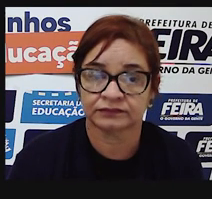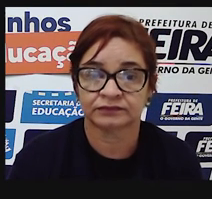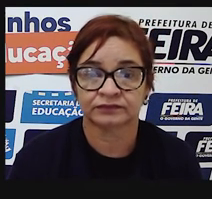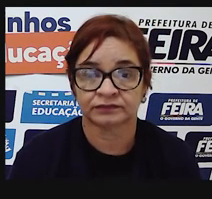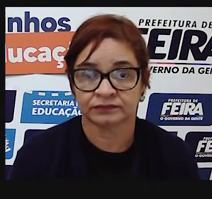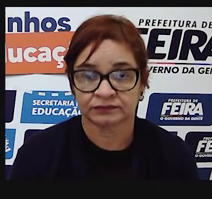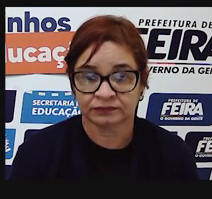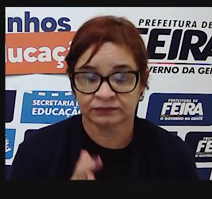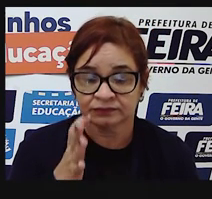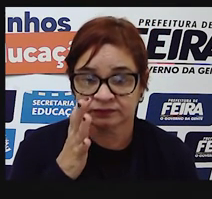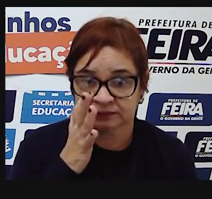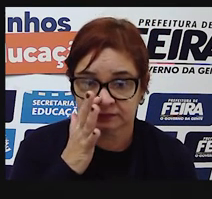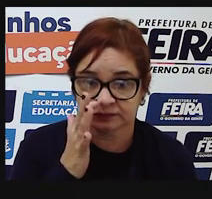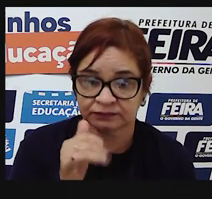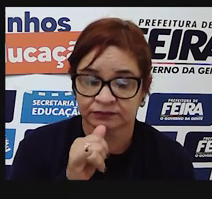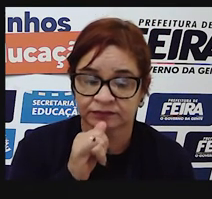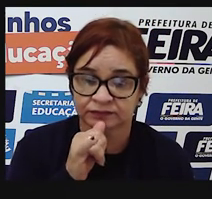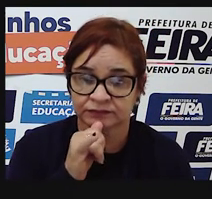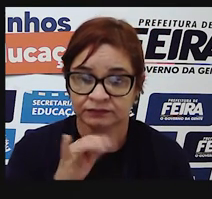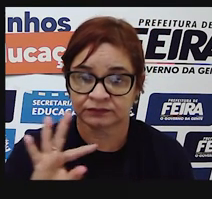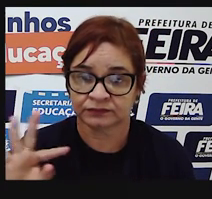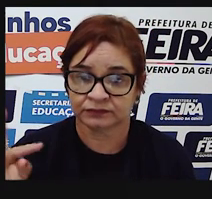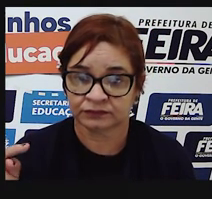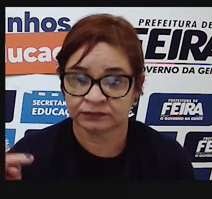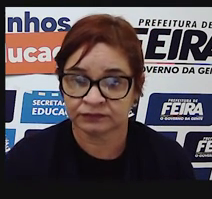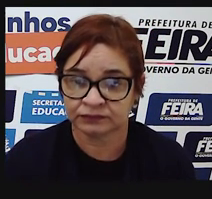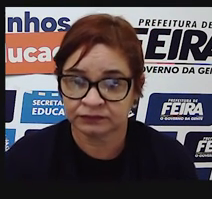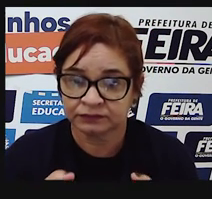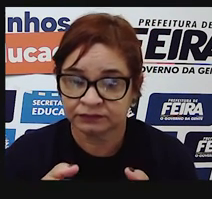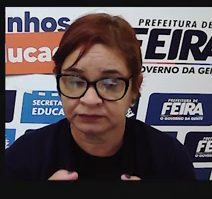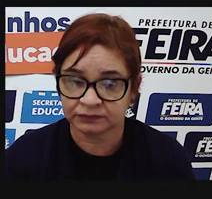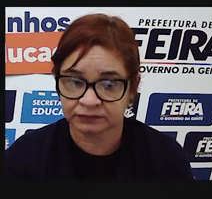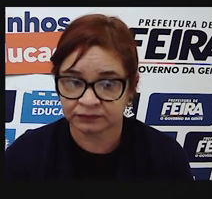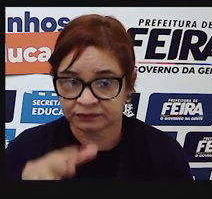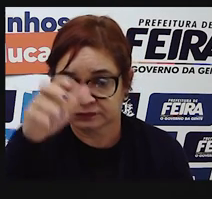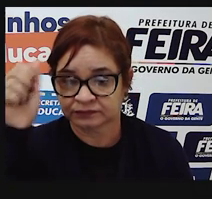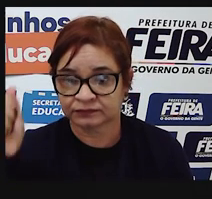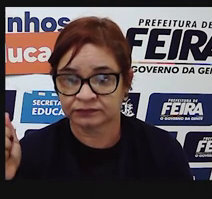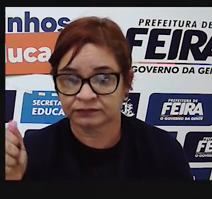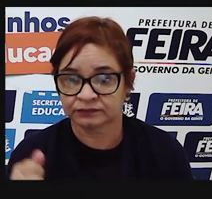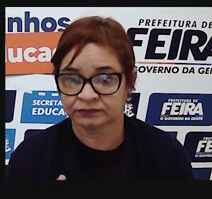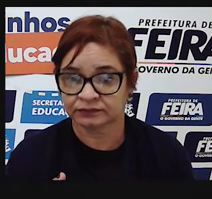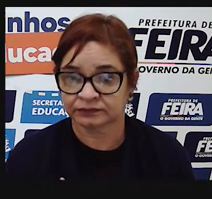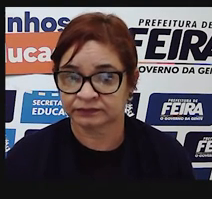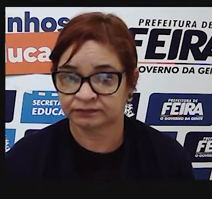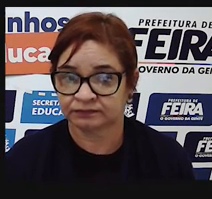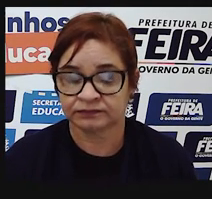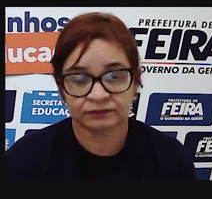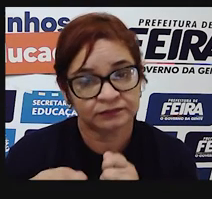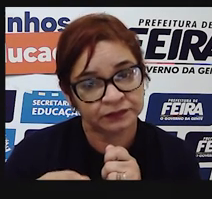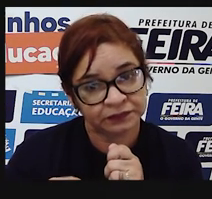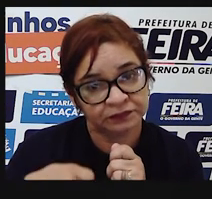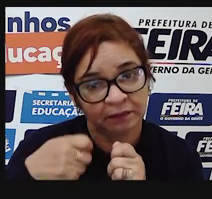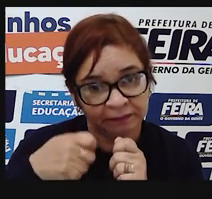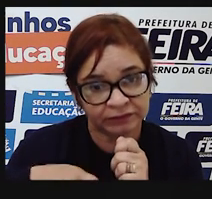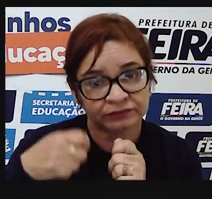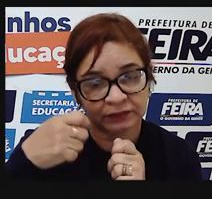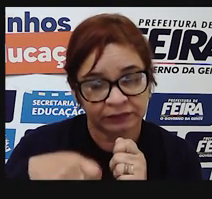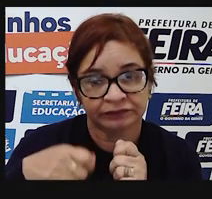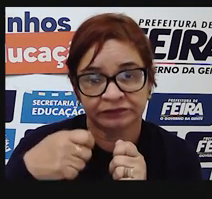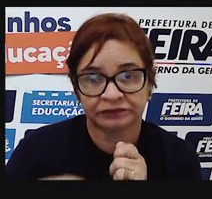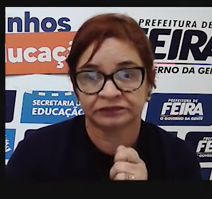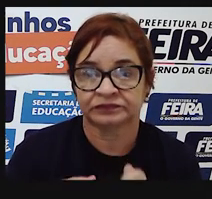Observe o exemplo. Todos pediram refrigerante. Eu, sorvete. Então,